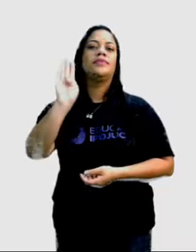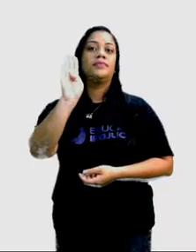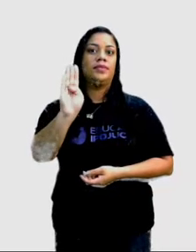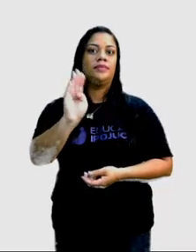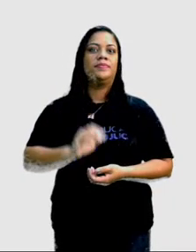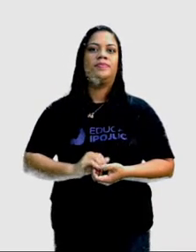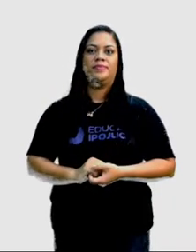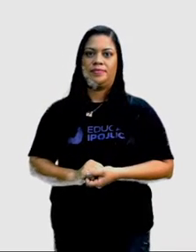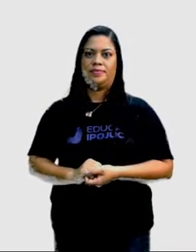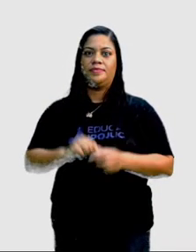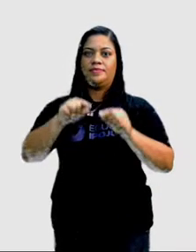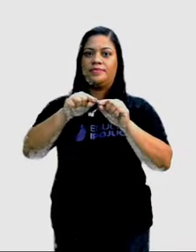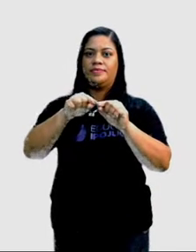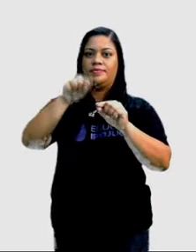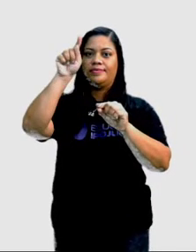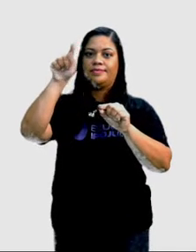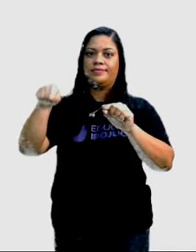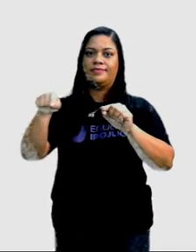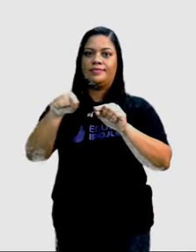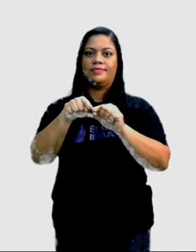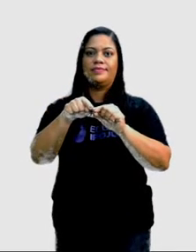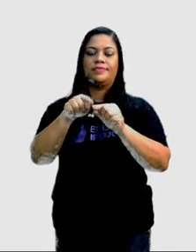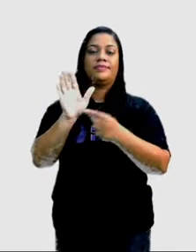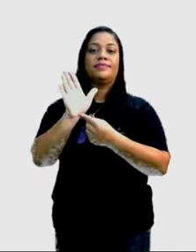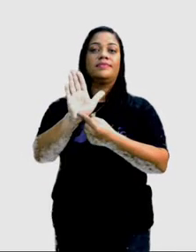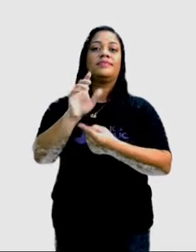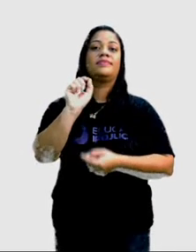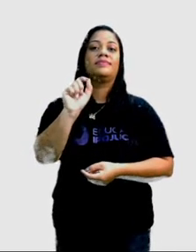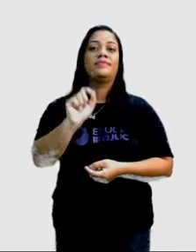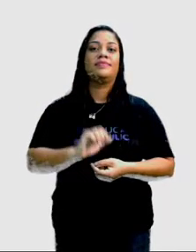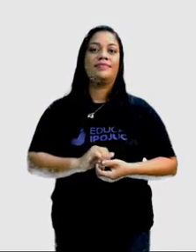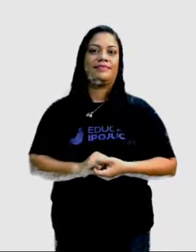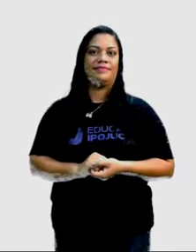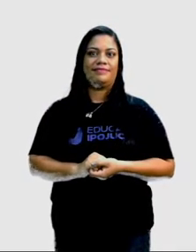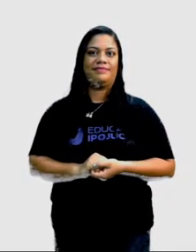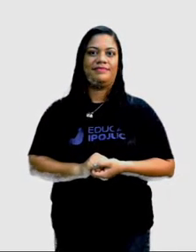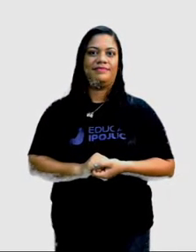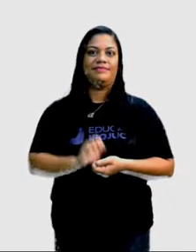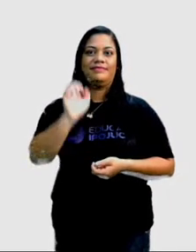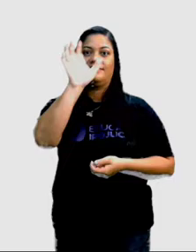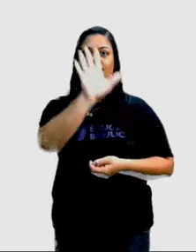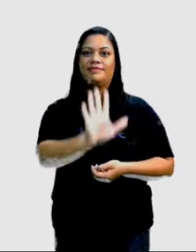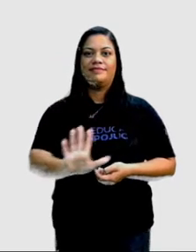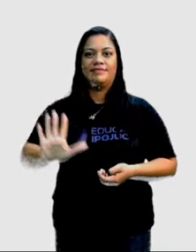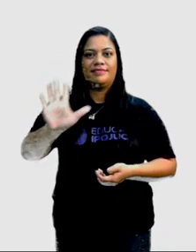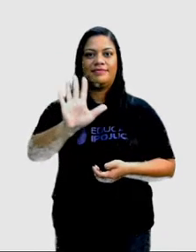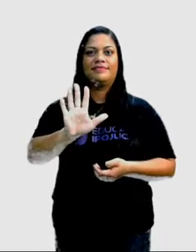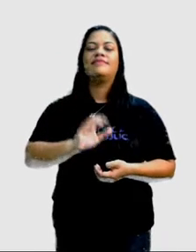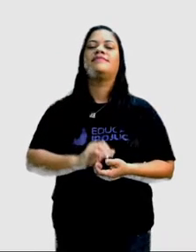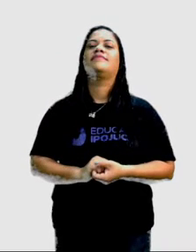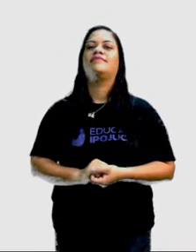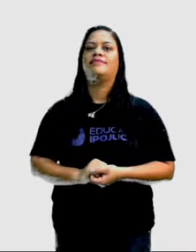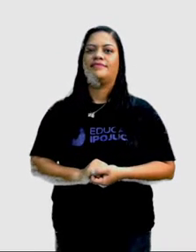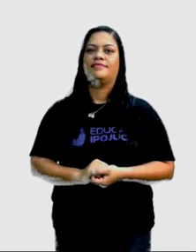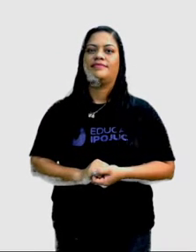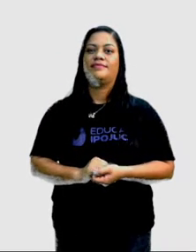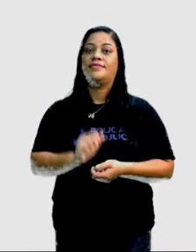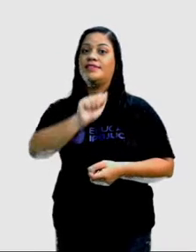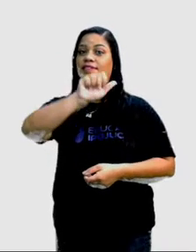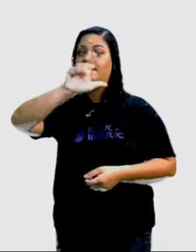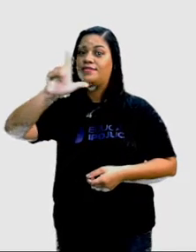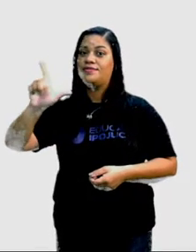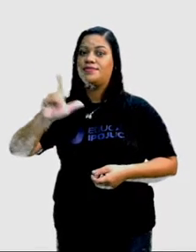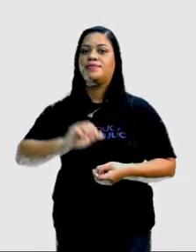B é um triângulo, está representando uma região. Olha aqui, ó. A partezinha